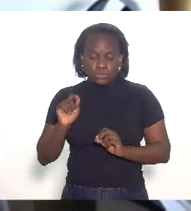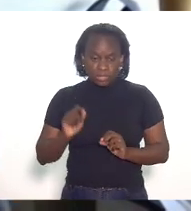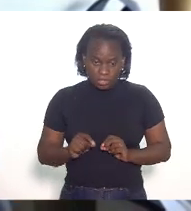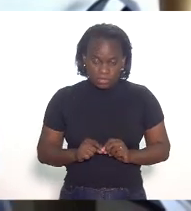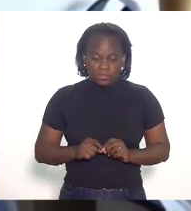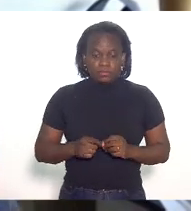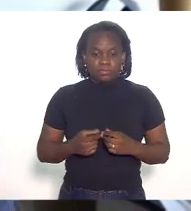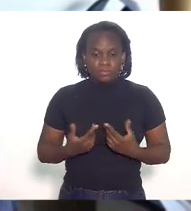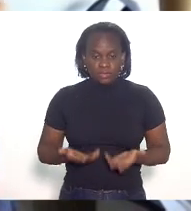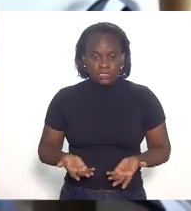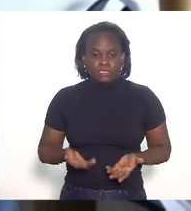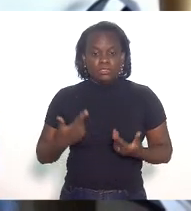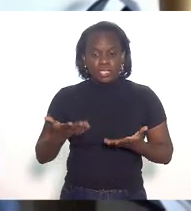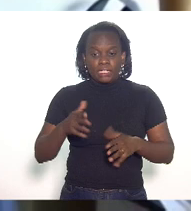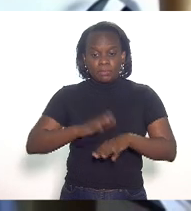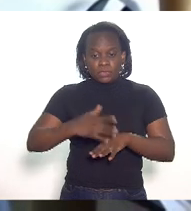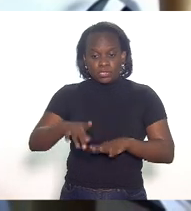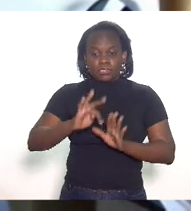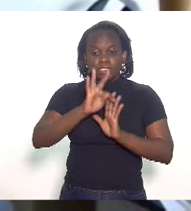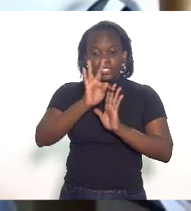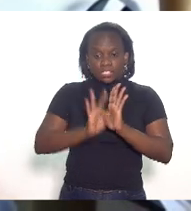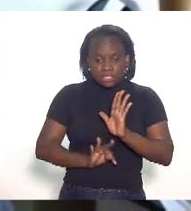eu quero ser textual